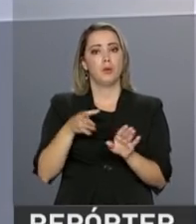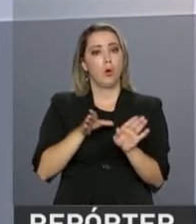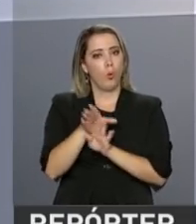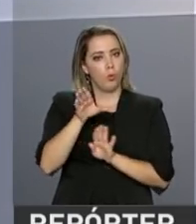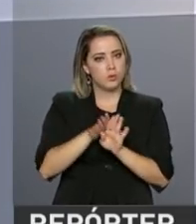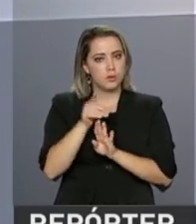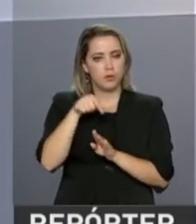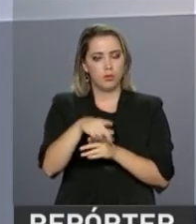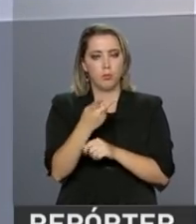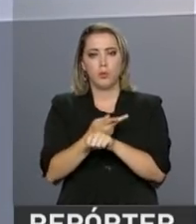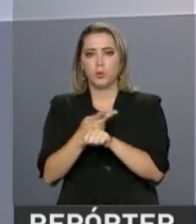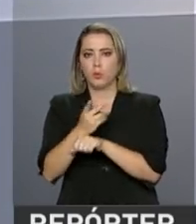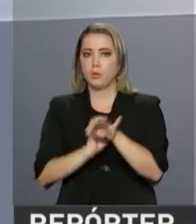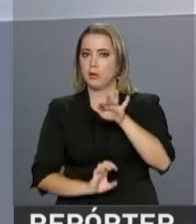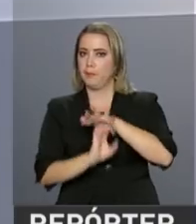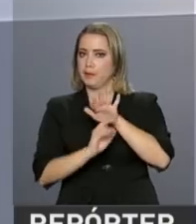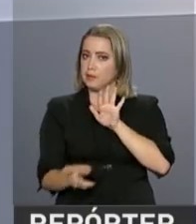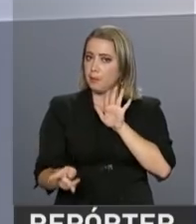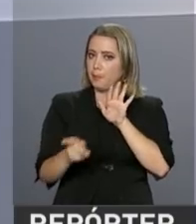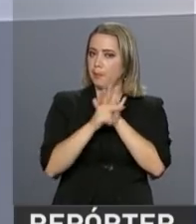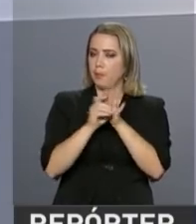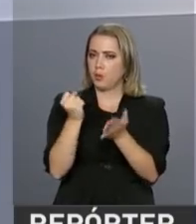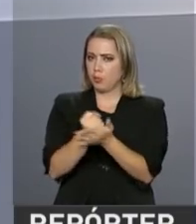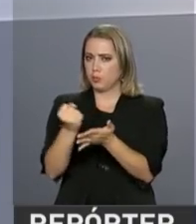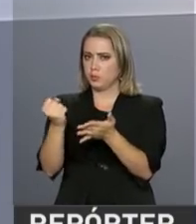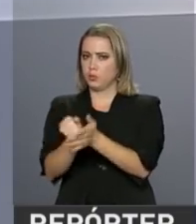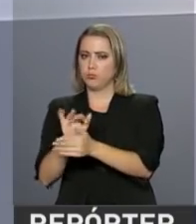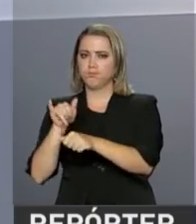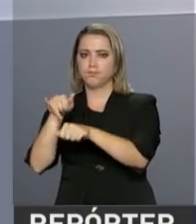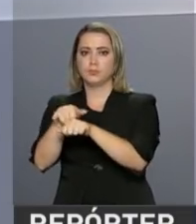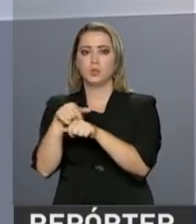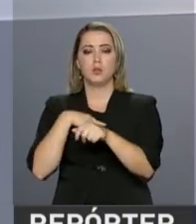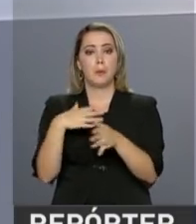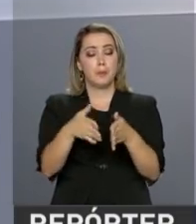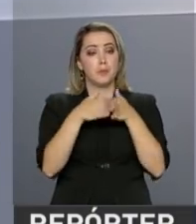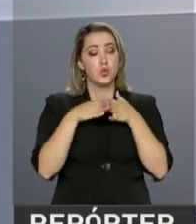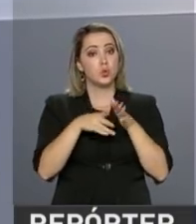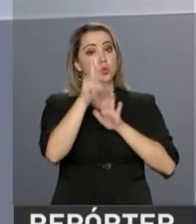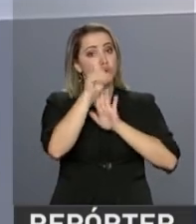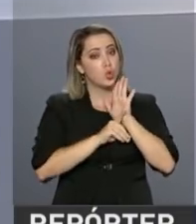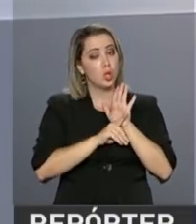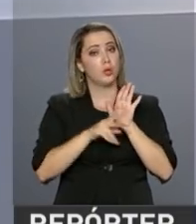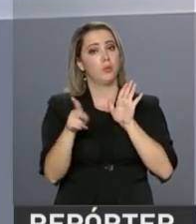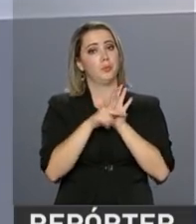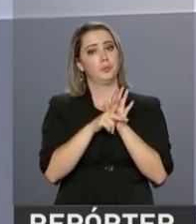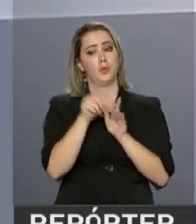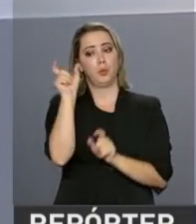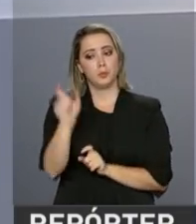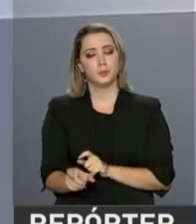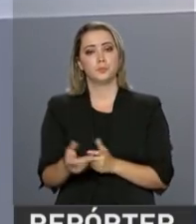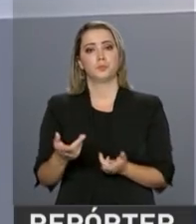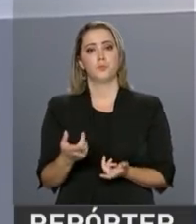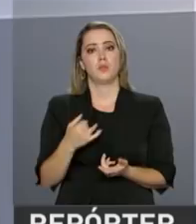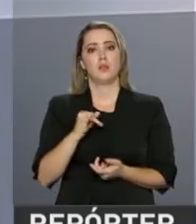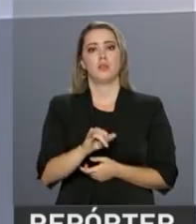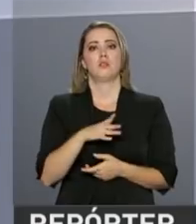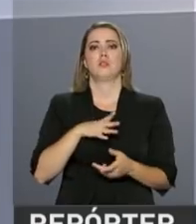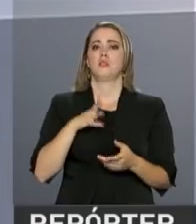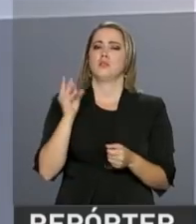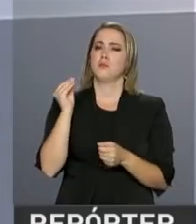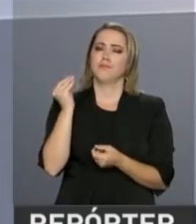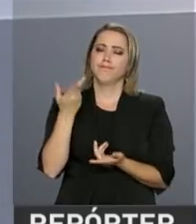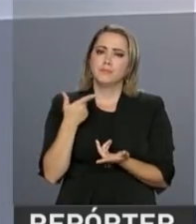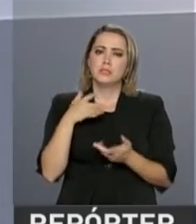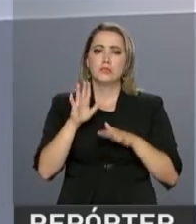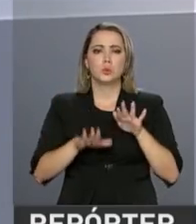orienta que ele busque a empresa aérea contratada para reivindicar os seus direitos como consumidor. Caso as tentativas de solução do